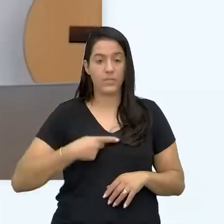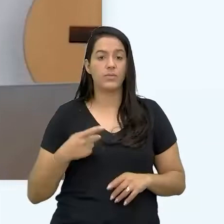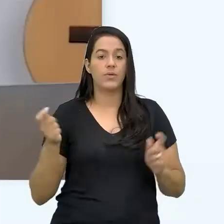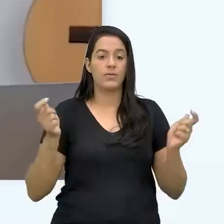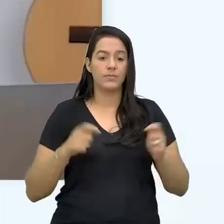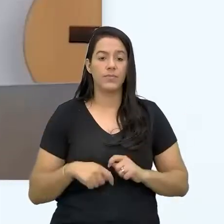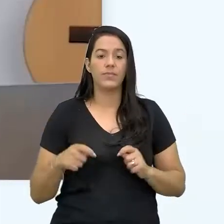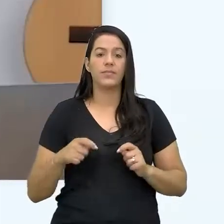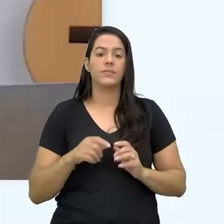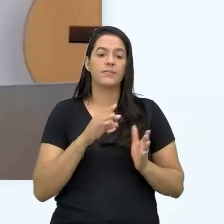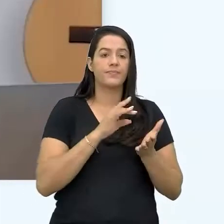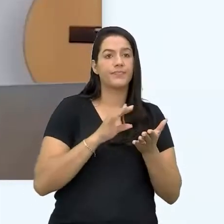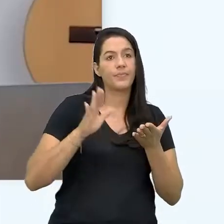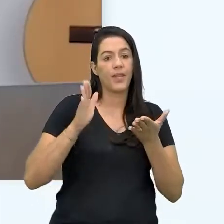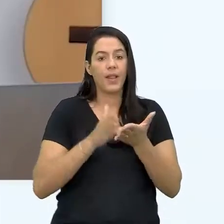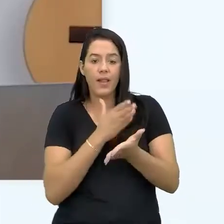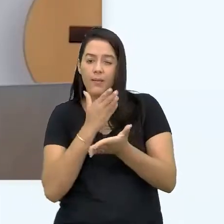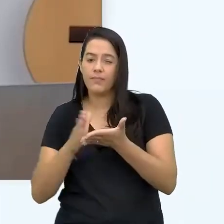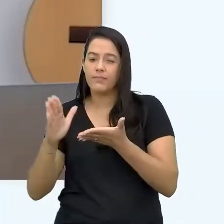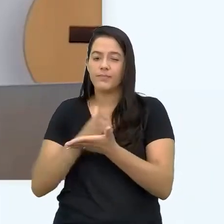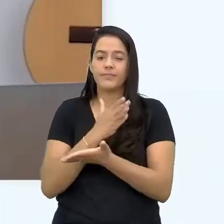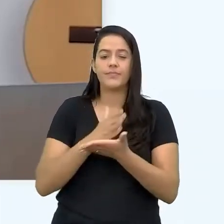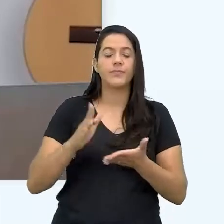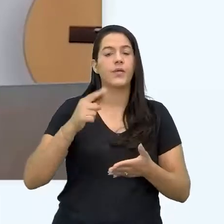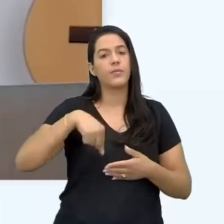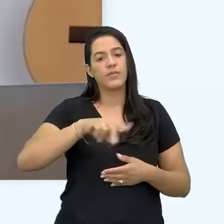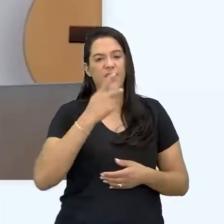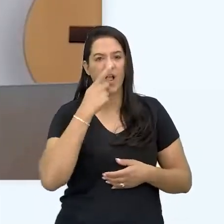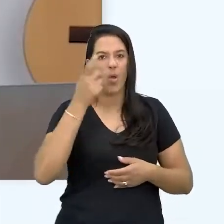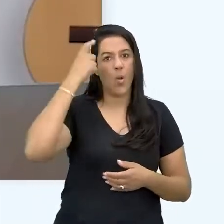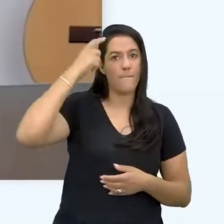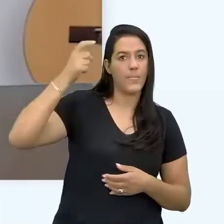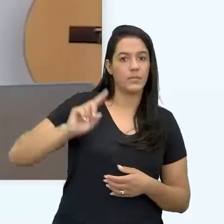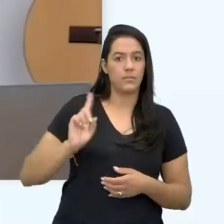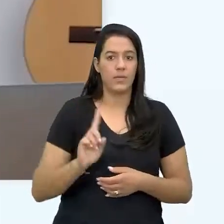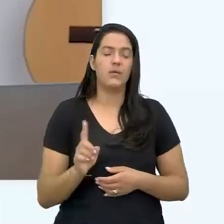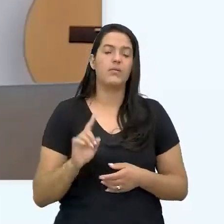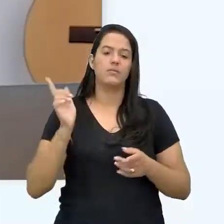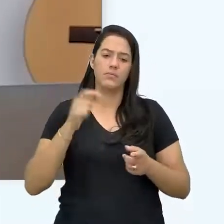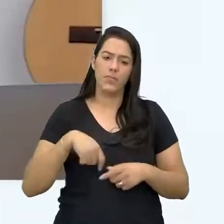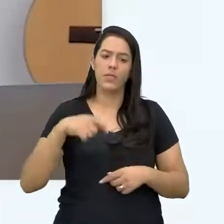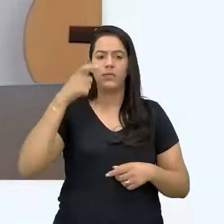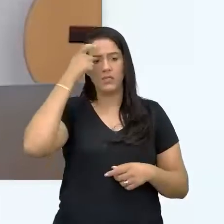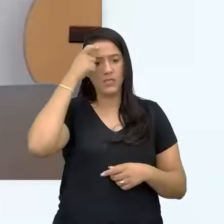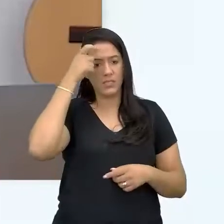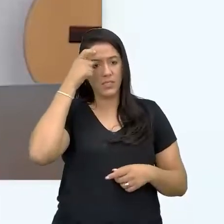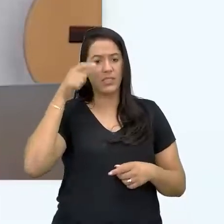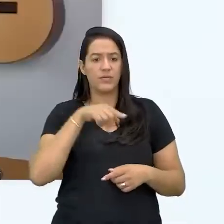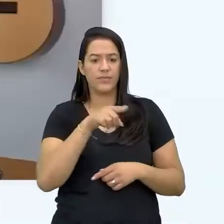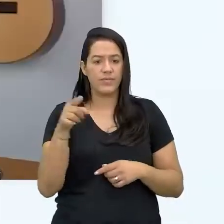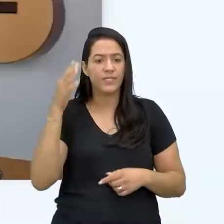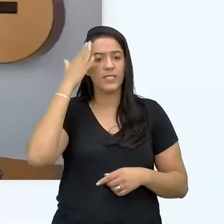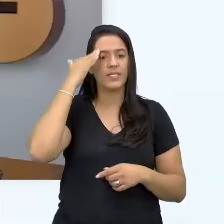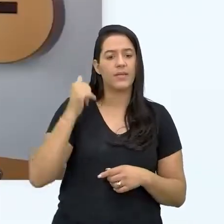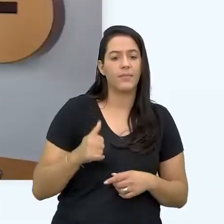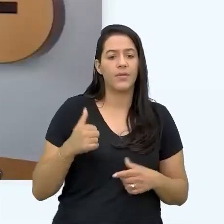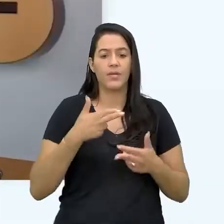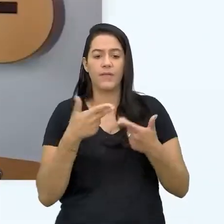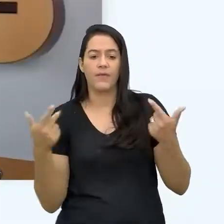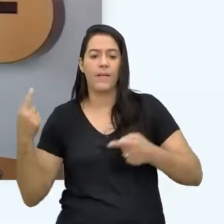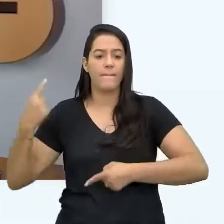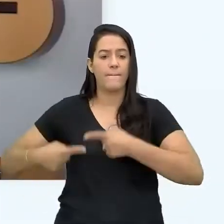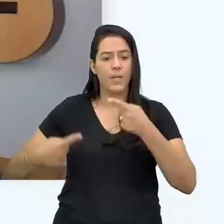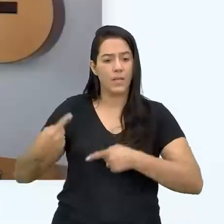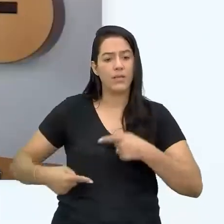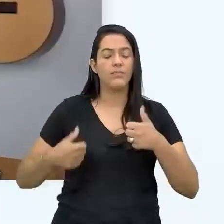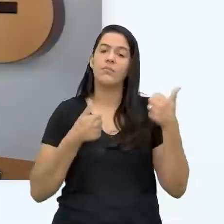filtro. Esse filtro não é pra você não falar o que você pensa, mas é pra você ter consciência do que você diz. Você entende a diferença? Você quer falar de política na rede